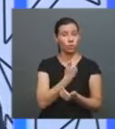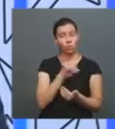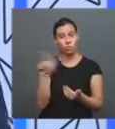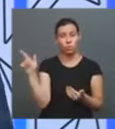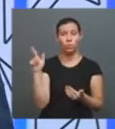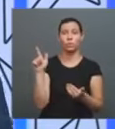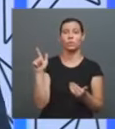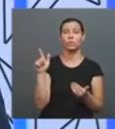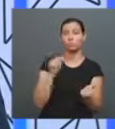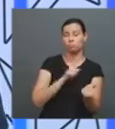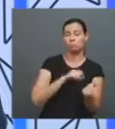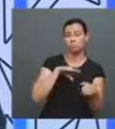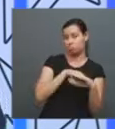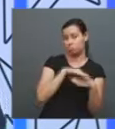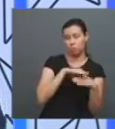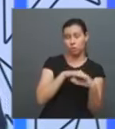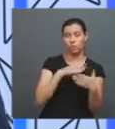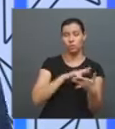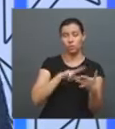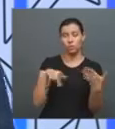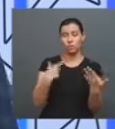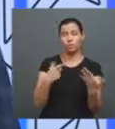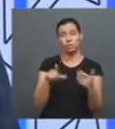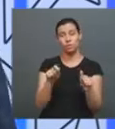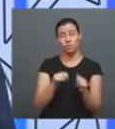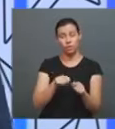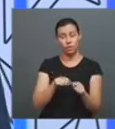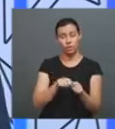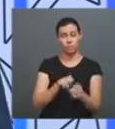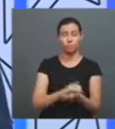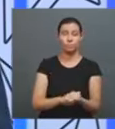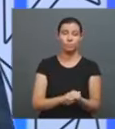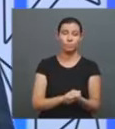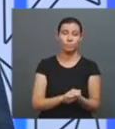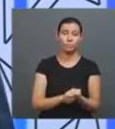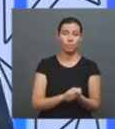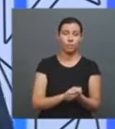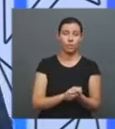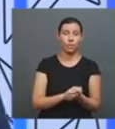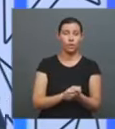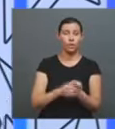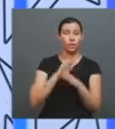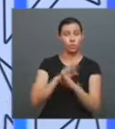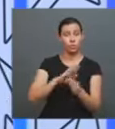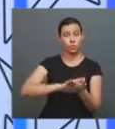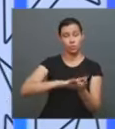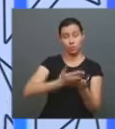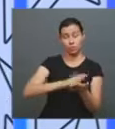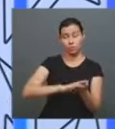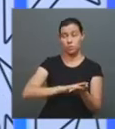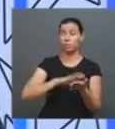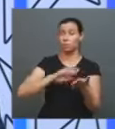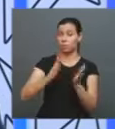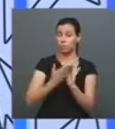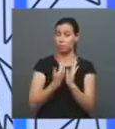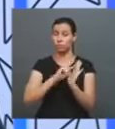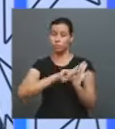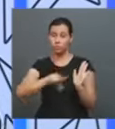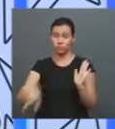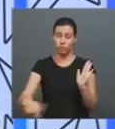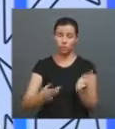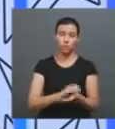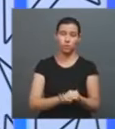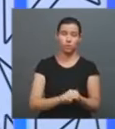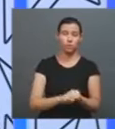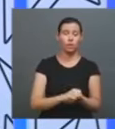tempo, que fazem primeiras coedições. E ela serve um processo muito grande de tradução de livros. Depois os autores